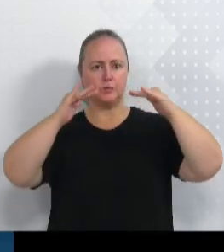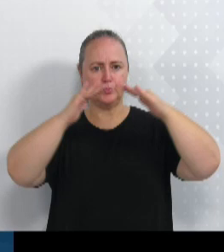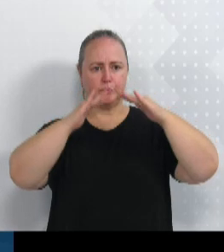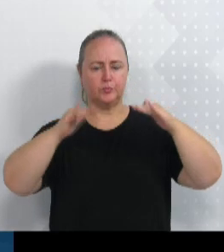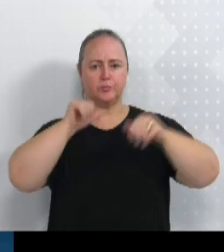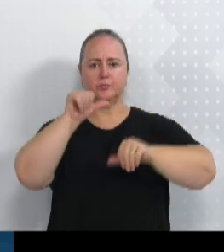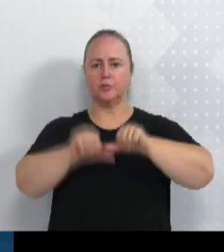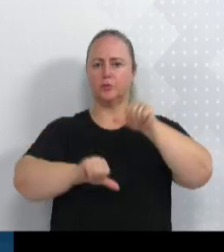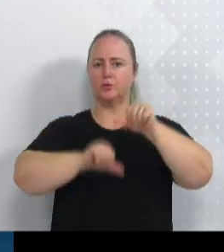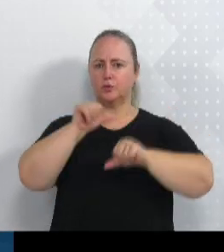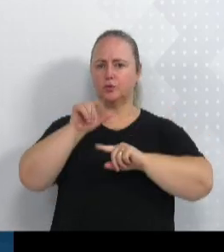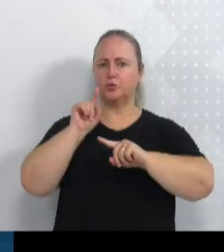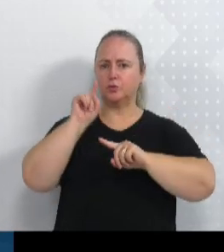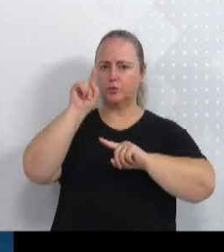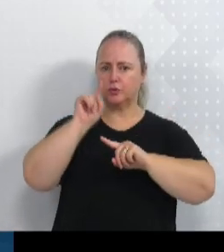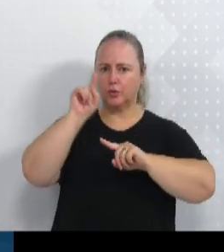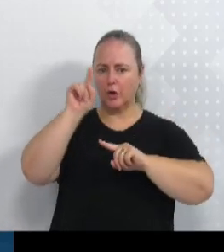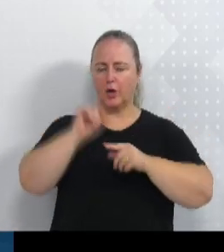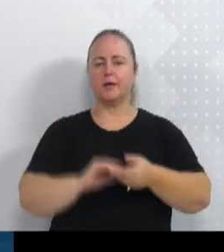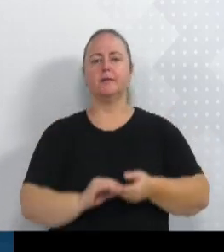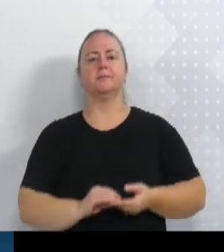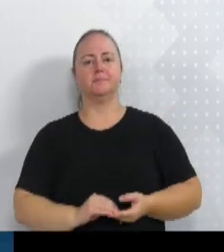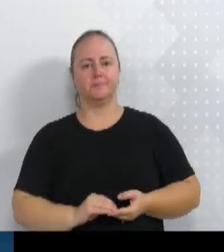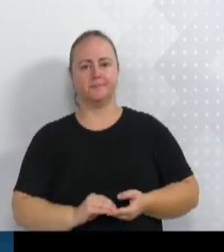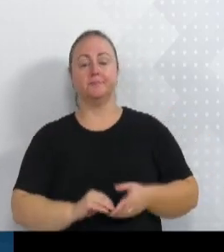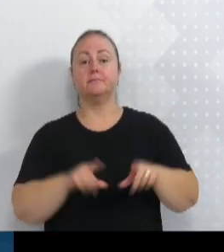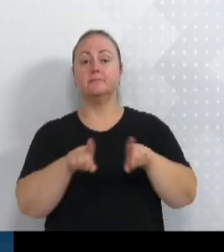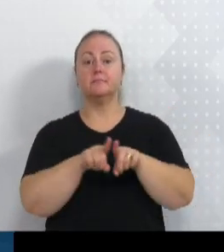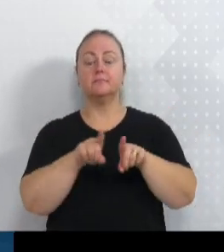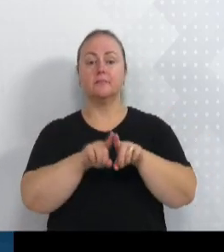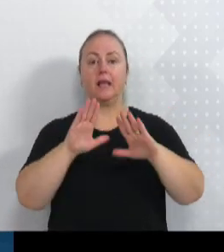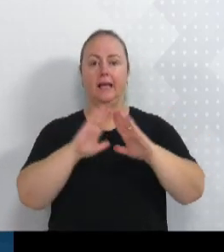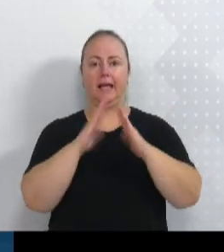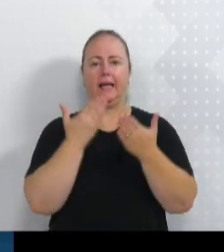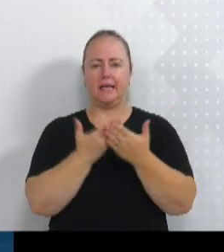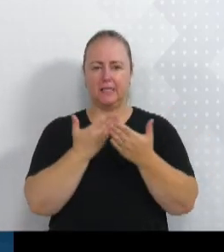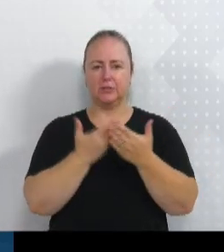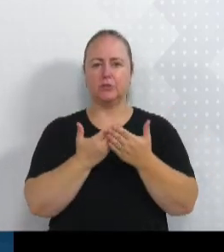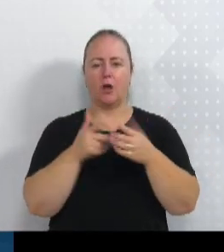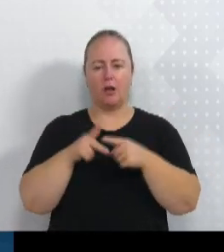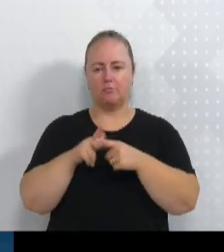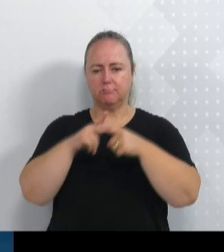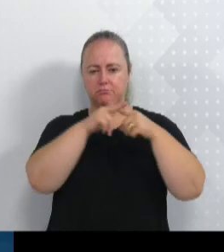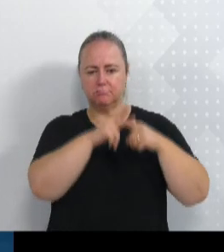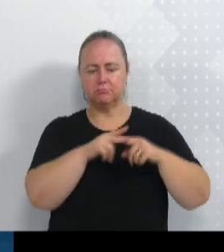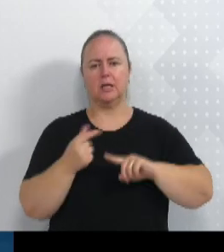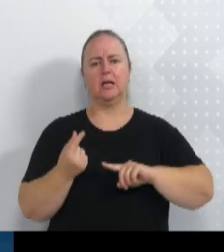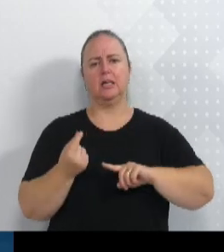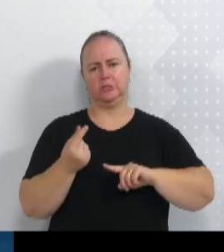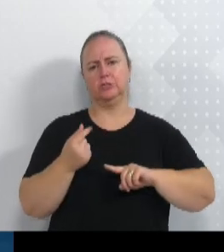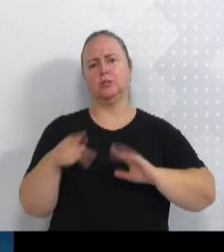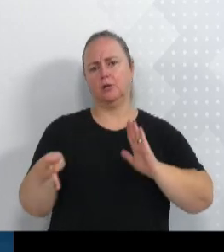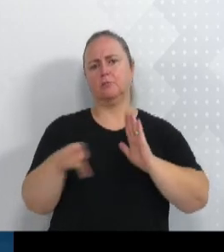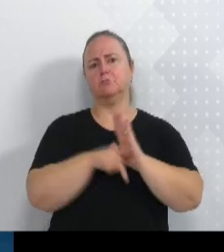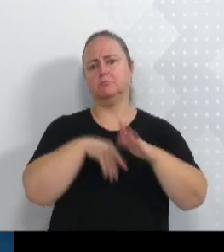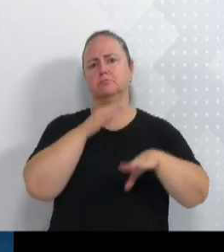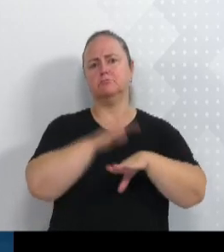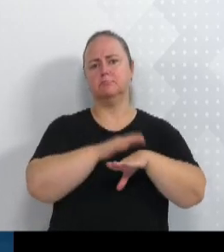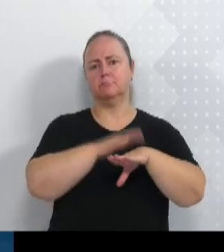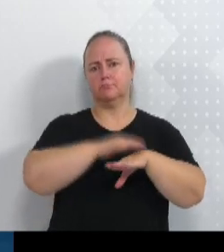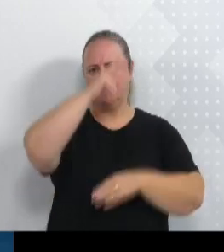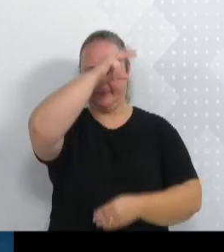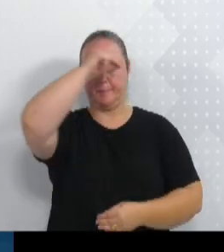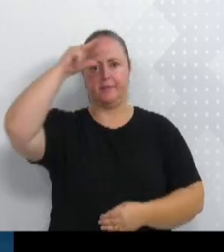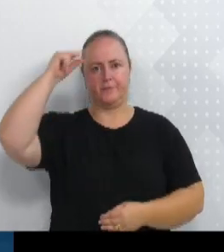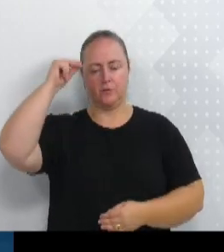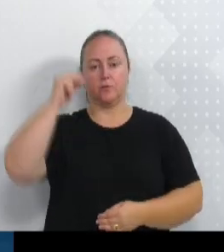telhado. A reforma e a ampliação da escola está sendo feita com dinheiro do orçamento da própria prefeitura, no valor de